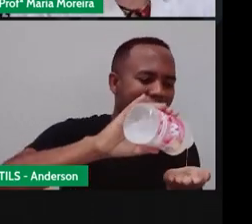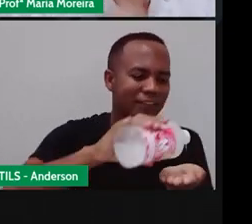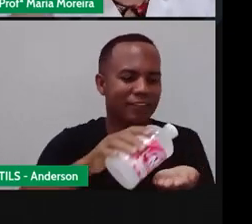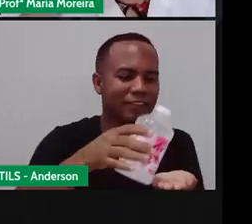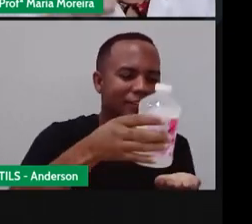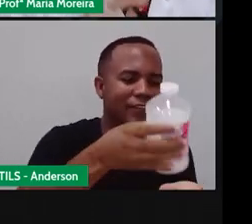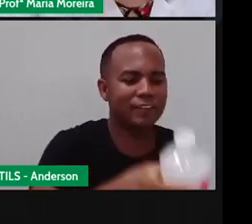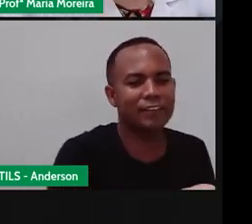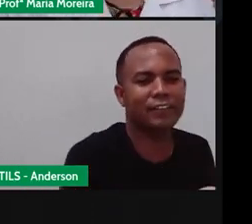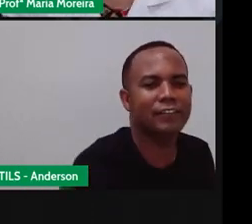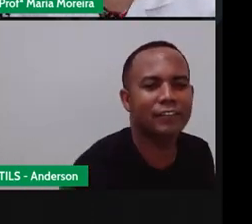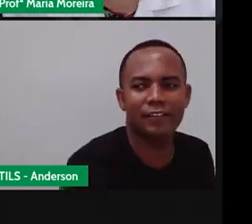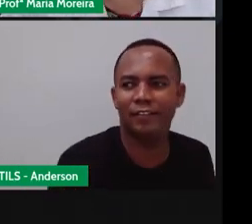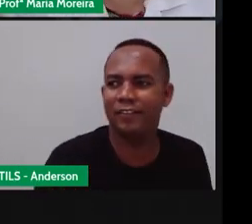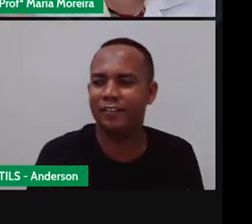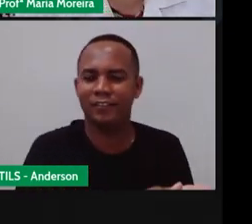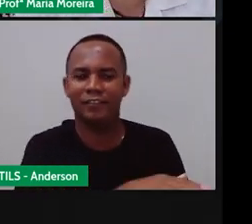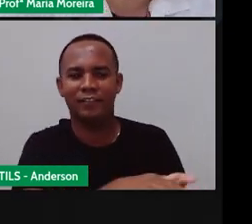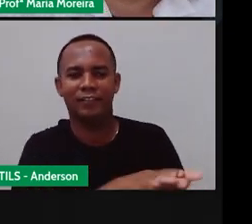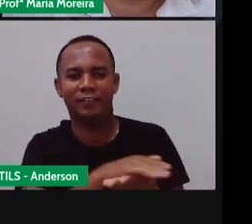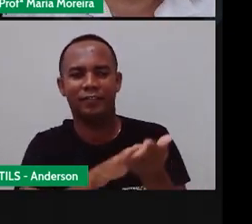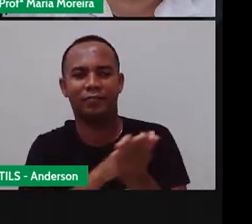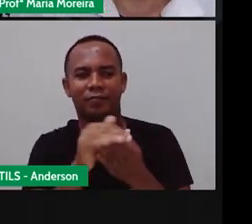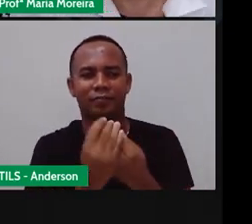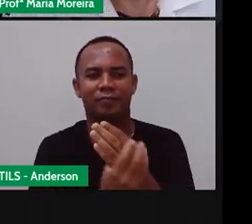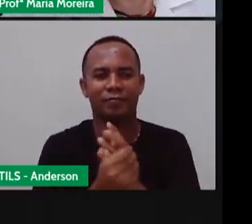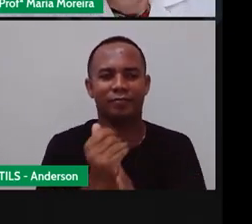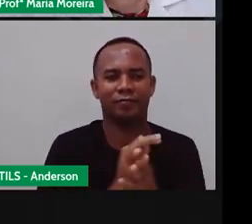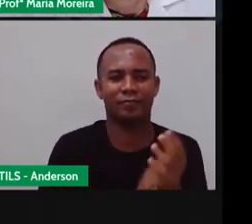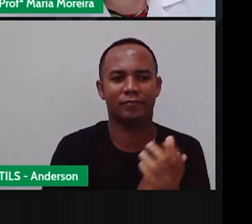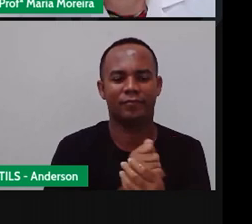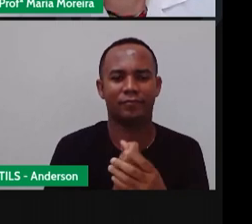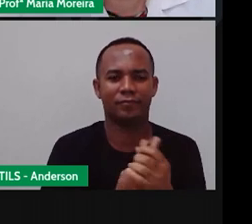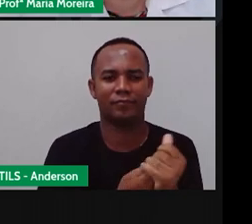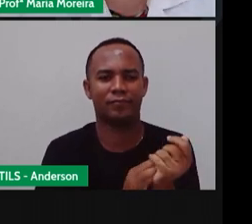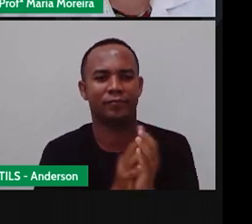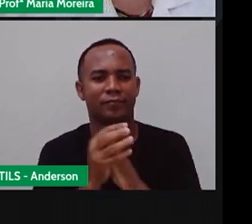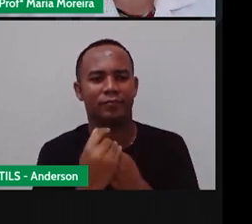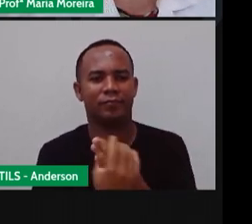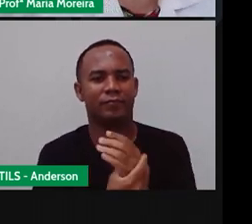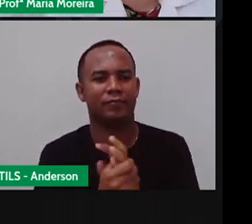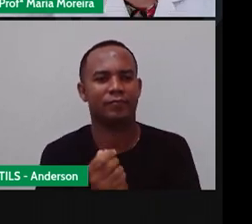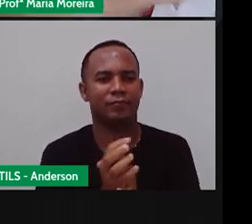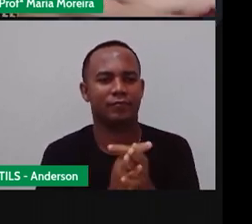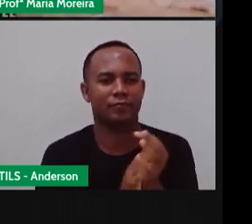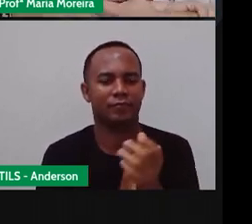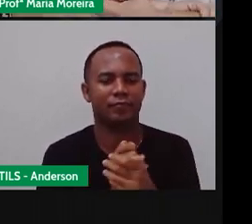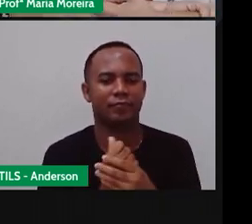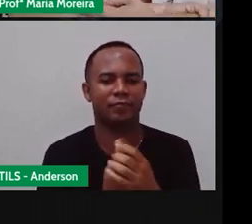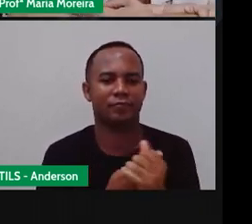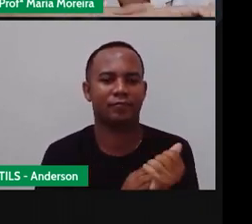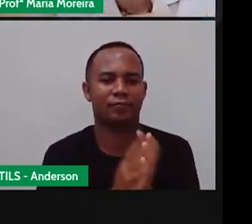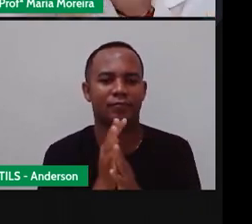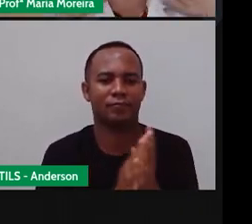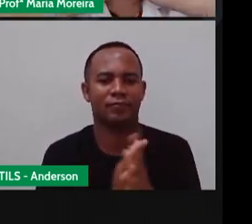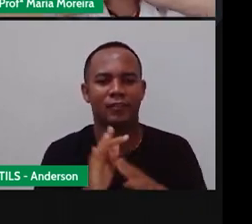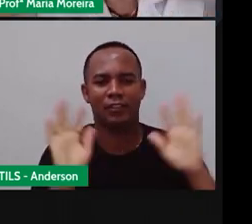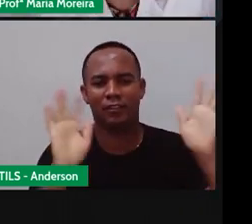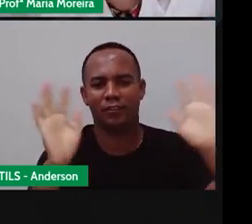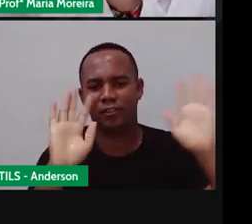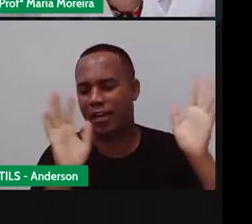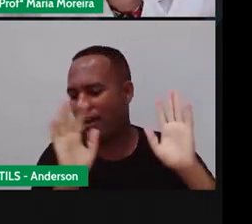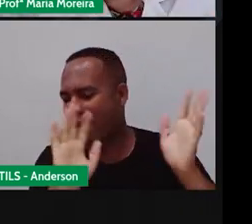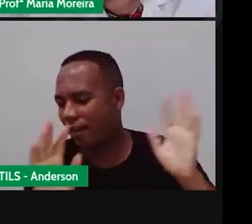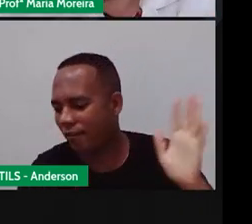usa álcool em gel usem máscara fiquem sempre guardadinhos que em breve vamos todos nos encontrar para dar aquele abraço maravilhoso